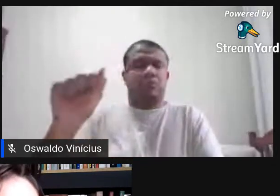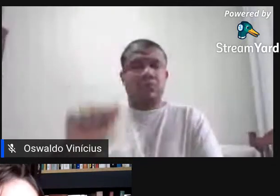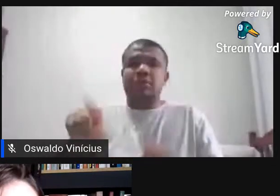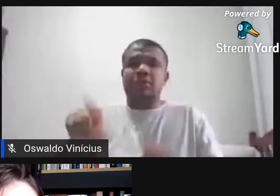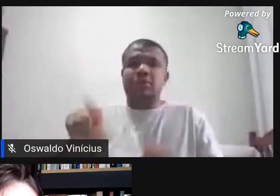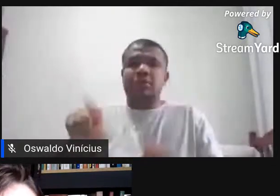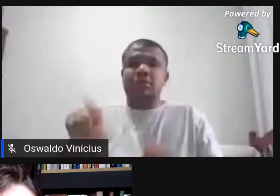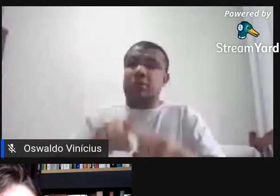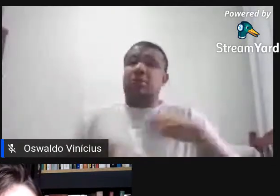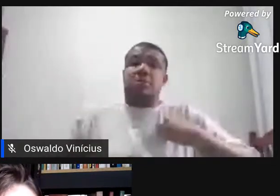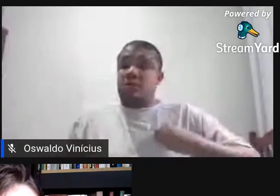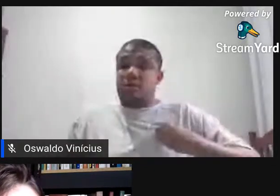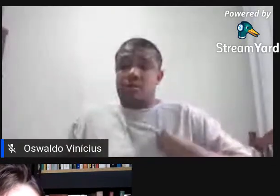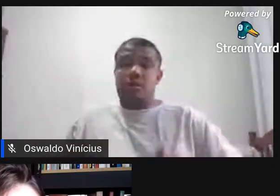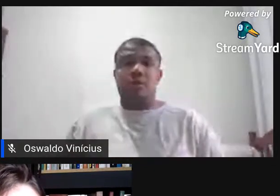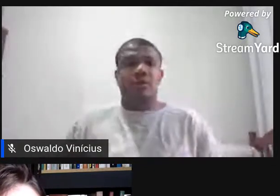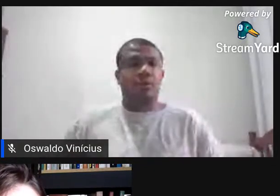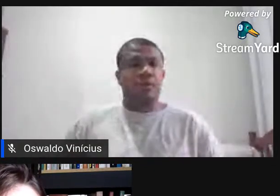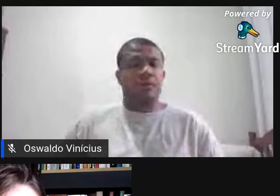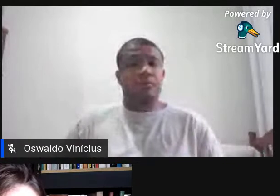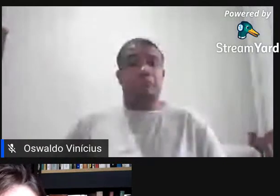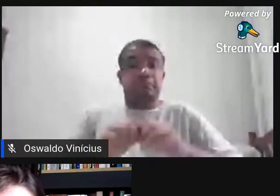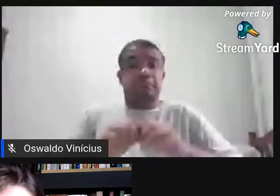disso aí. Então,